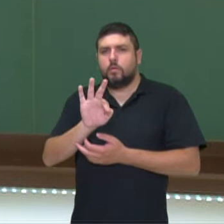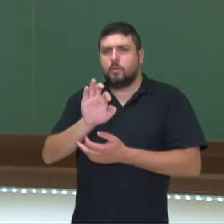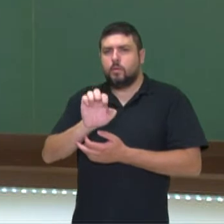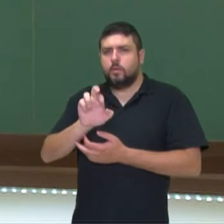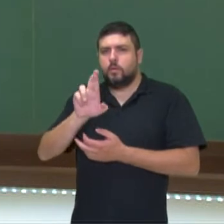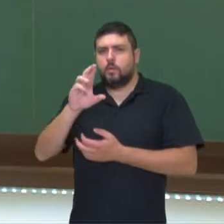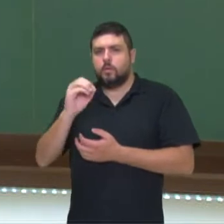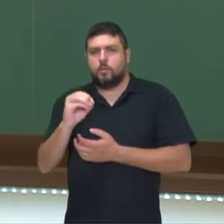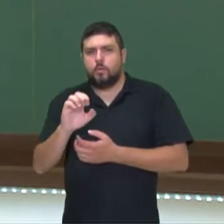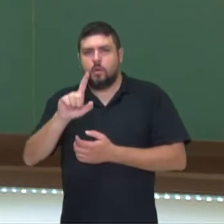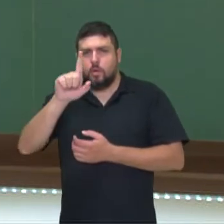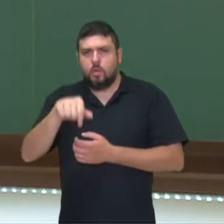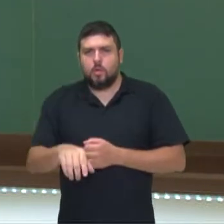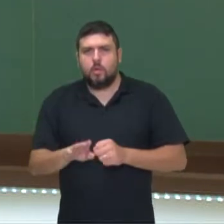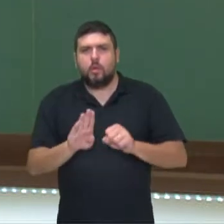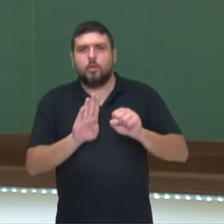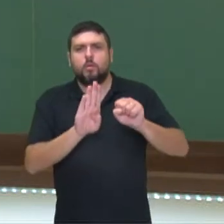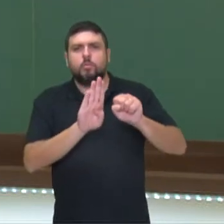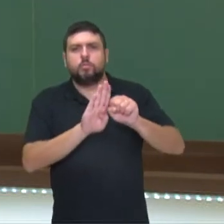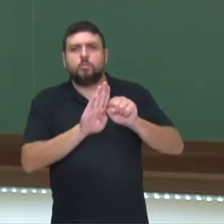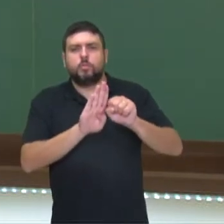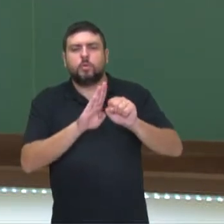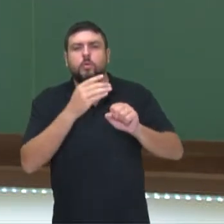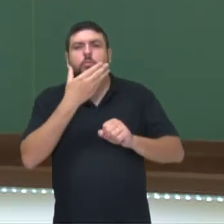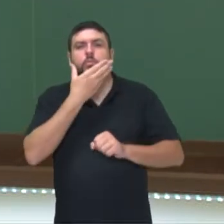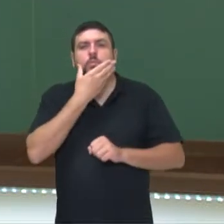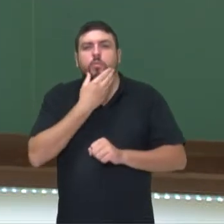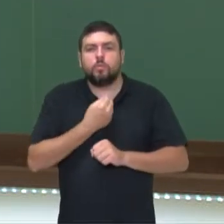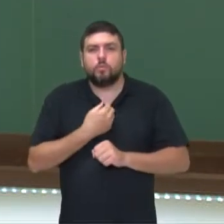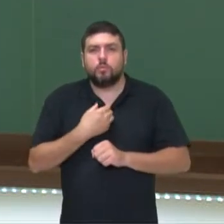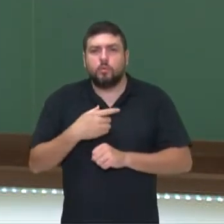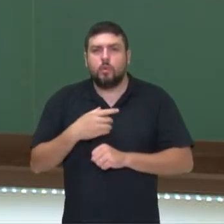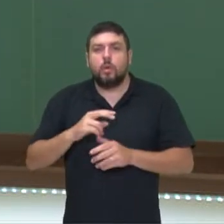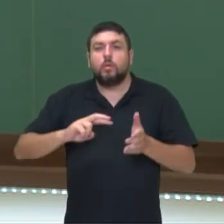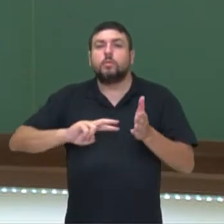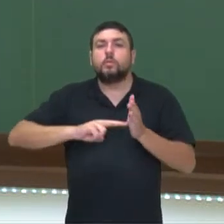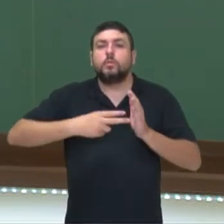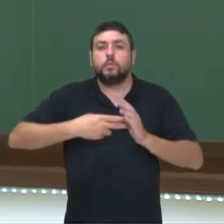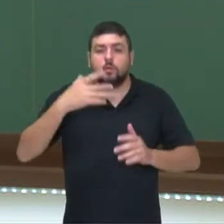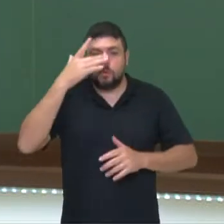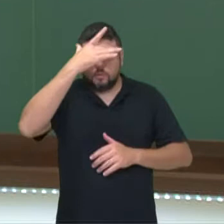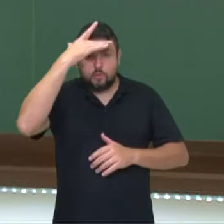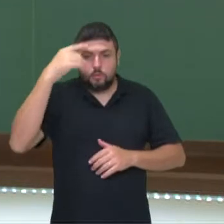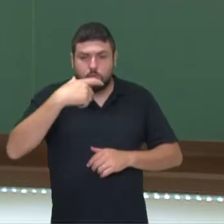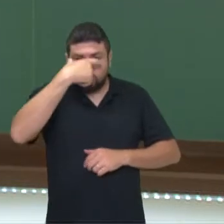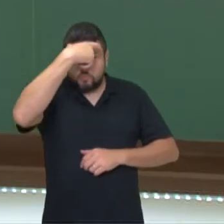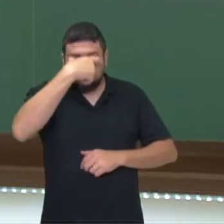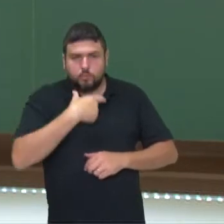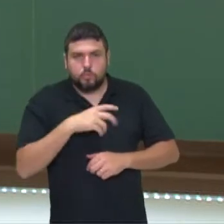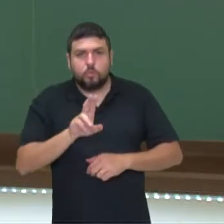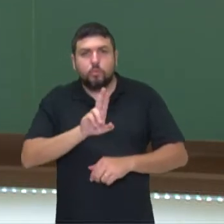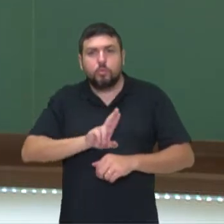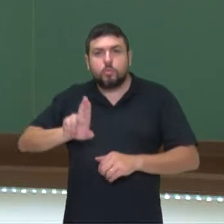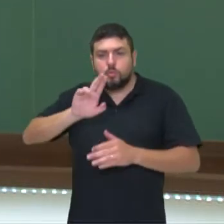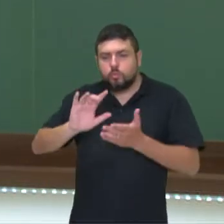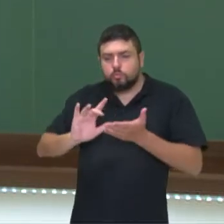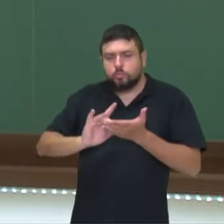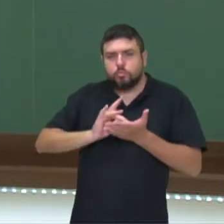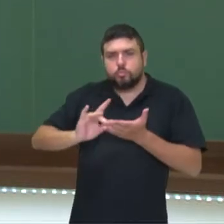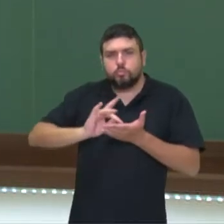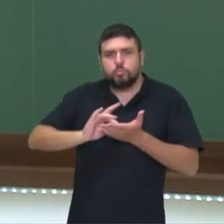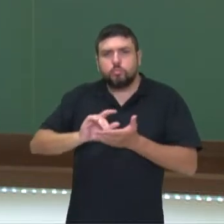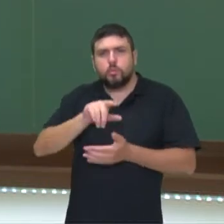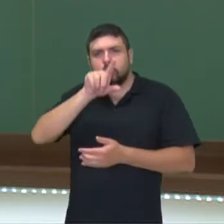os substantivos masculinos, a pessoa que realiza o tuiteiro. Se, han